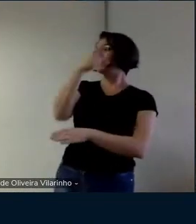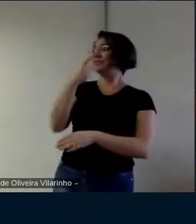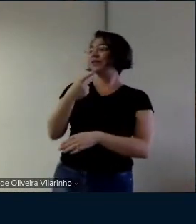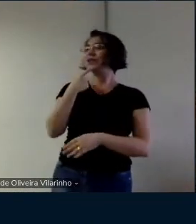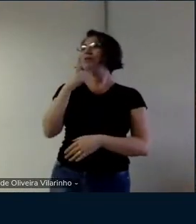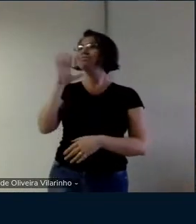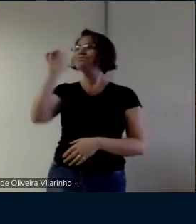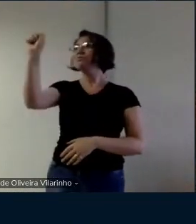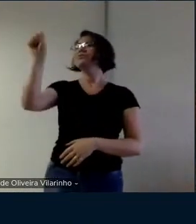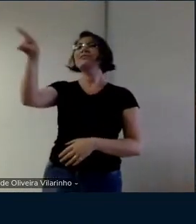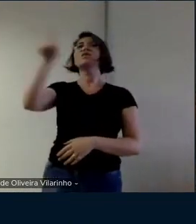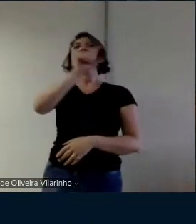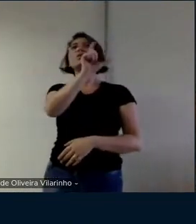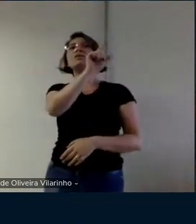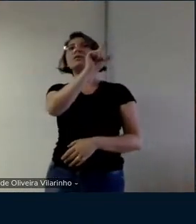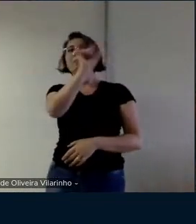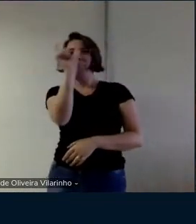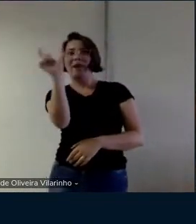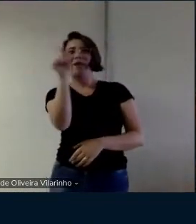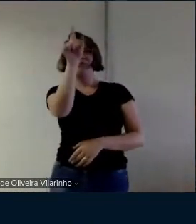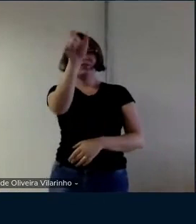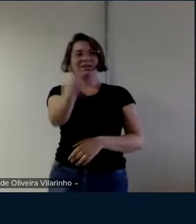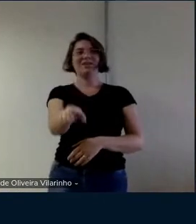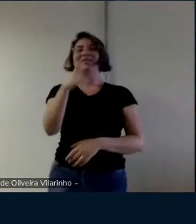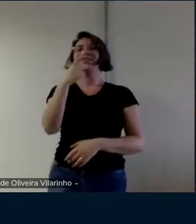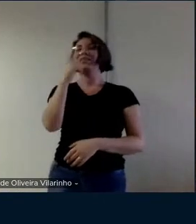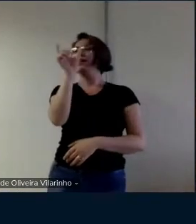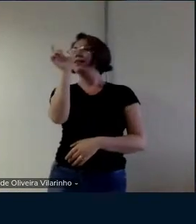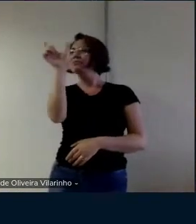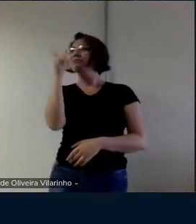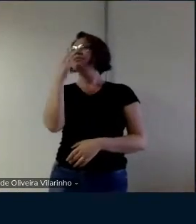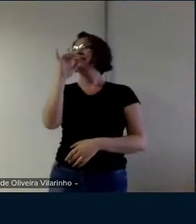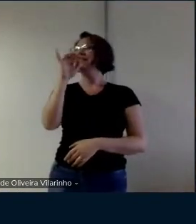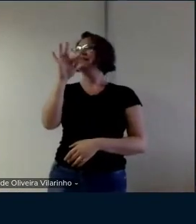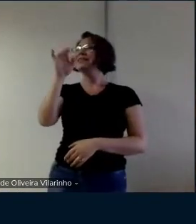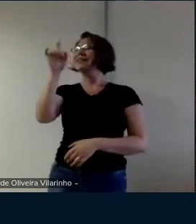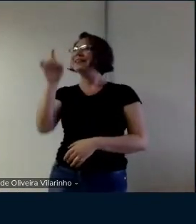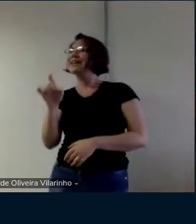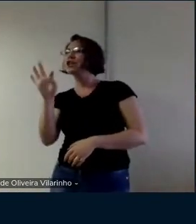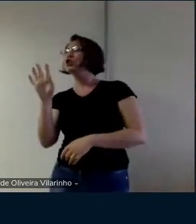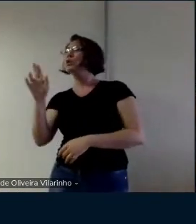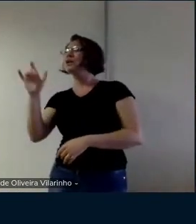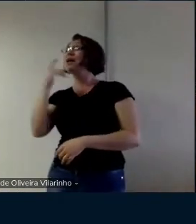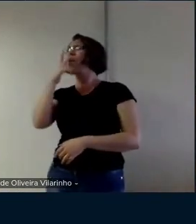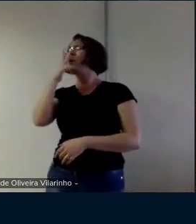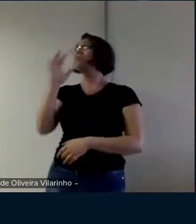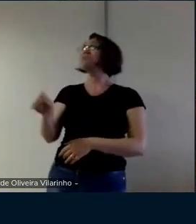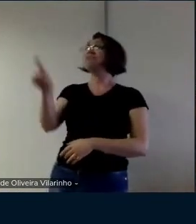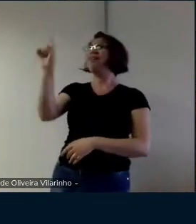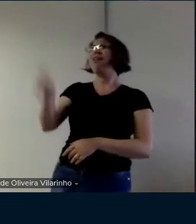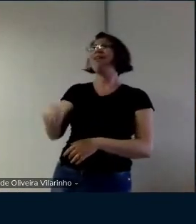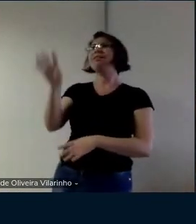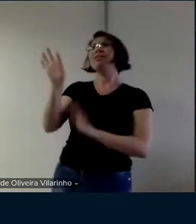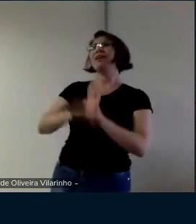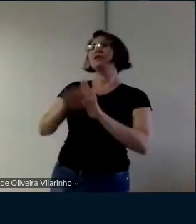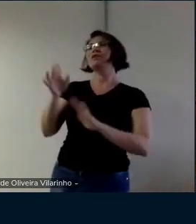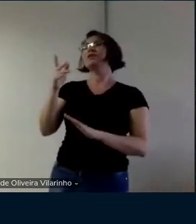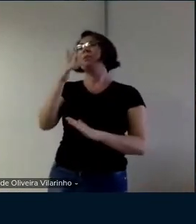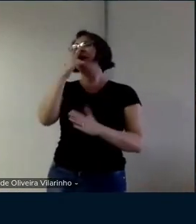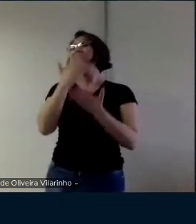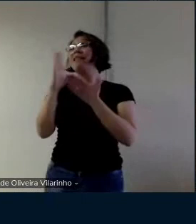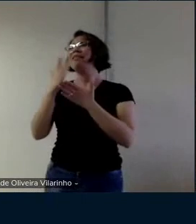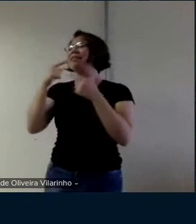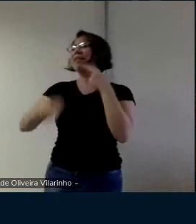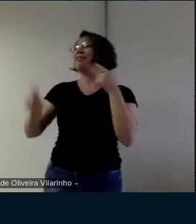conseguiu pegar eu sempre trabalhei com isso embora de vez em quando você tenha umas palavras que não tem nada